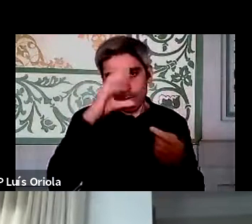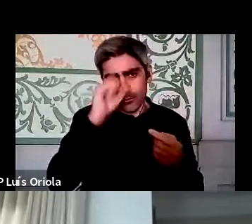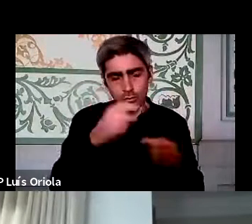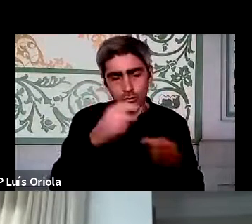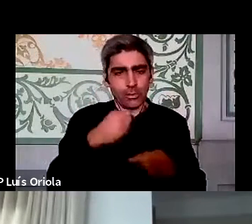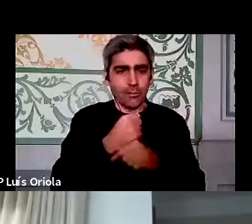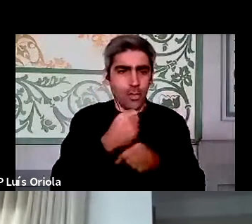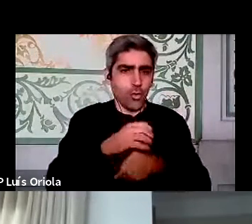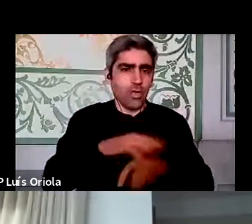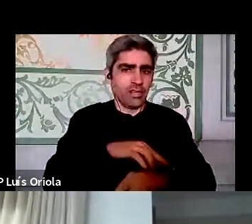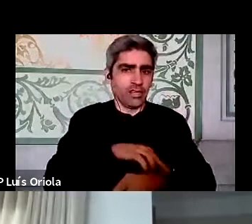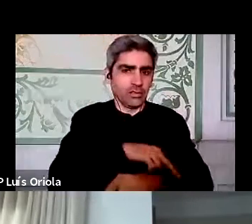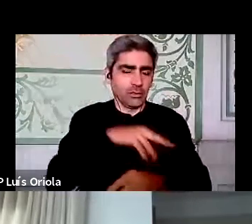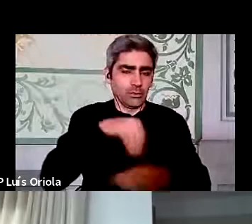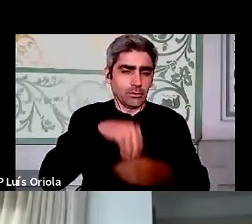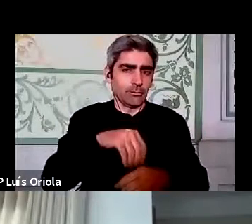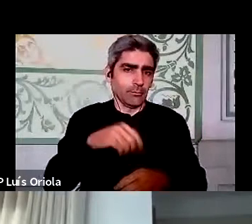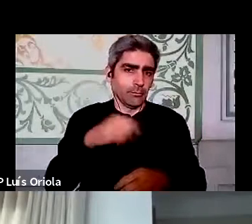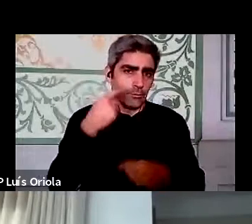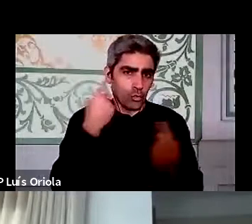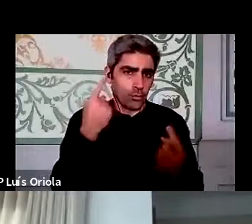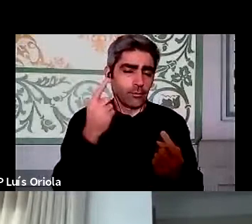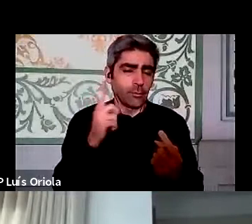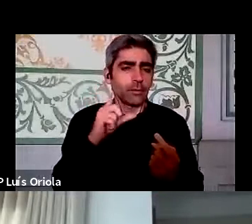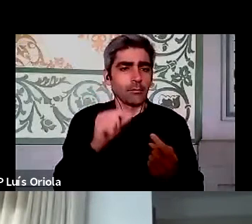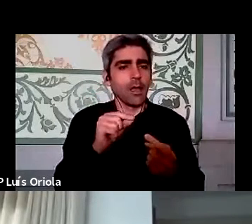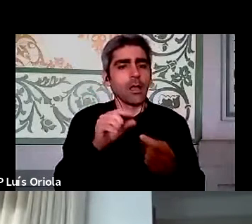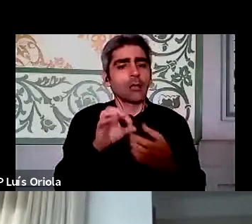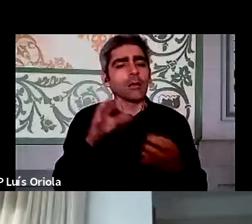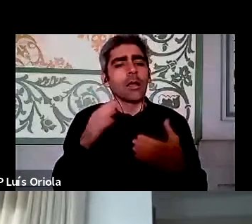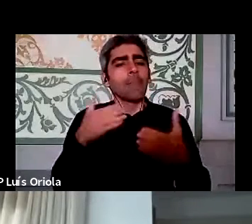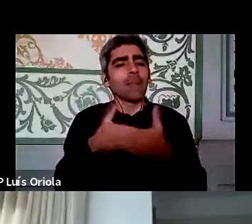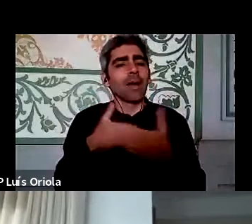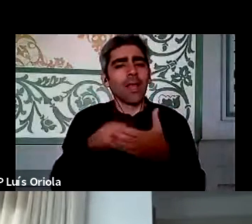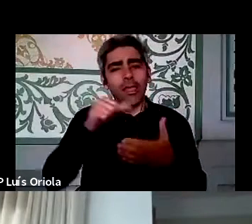administração pública, dissociados das barreiras clássicas.